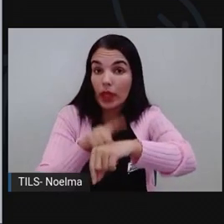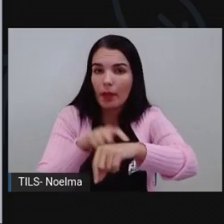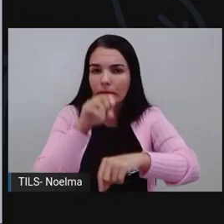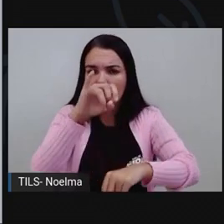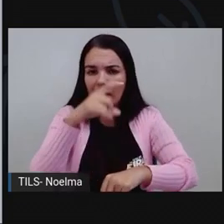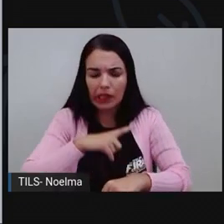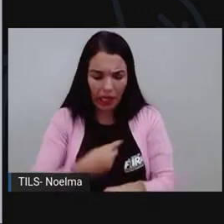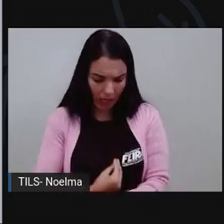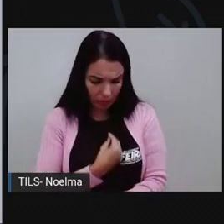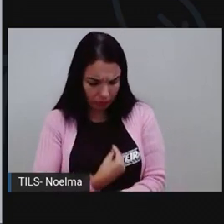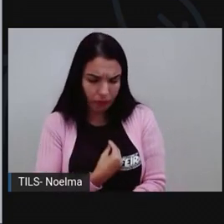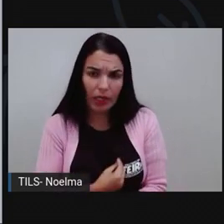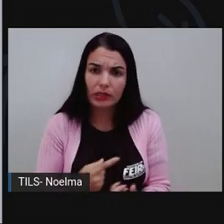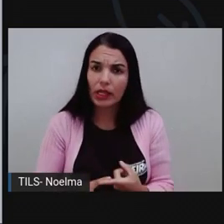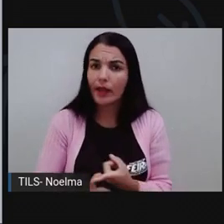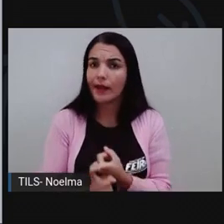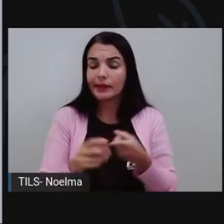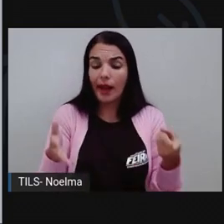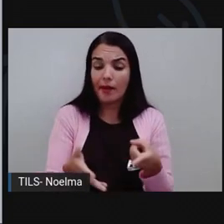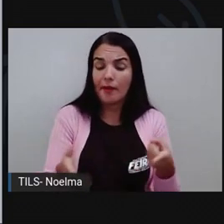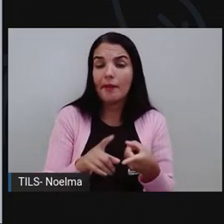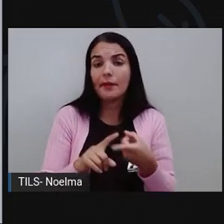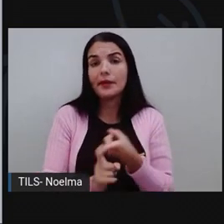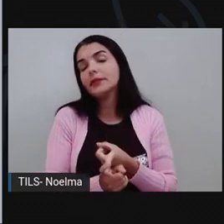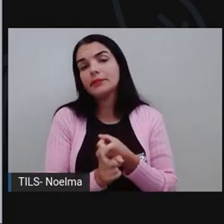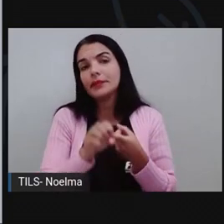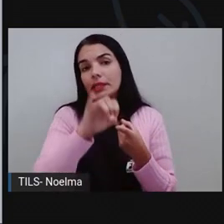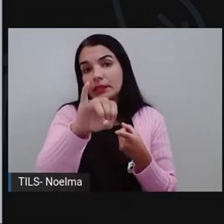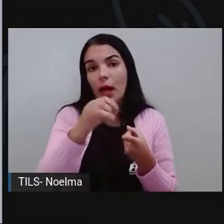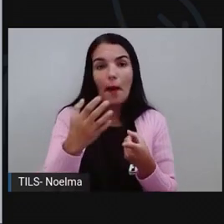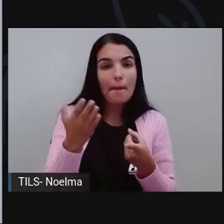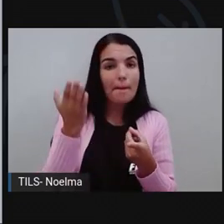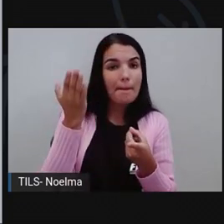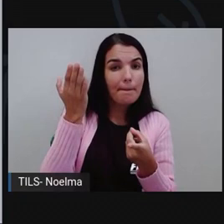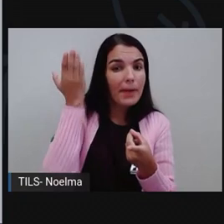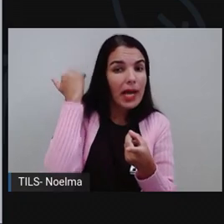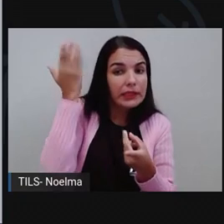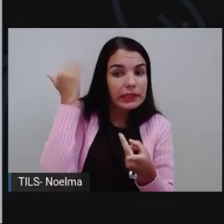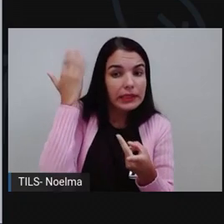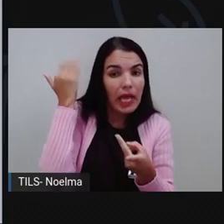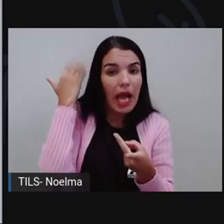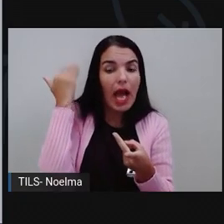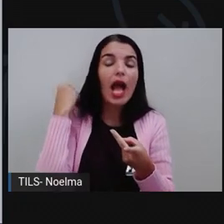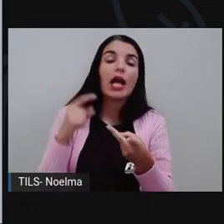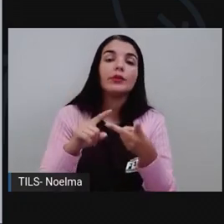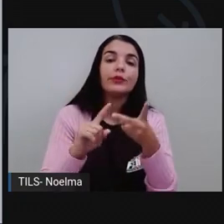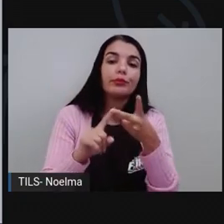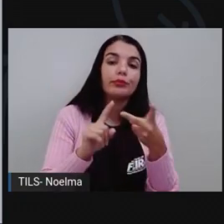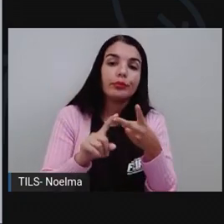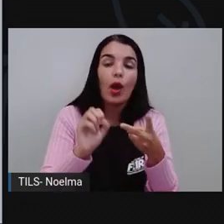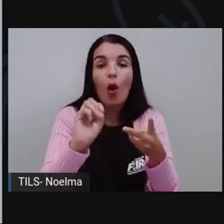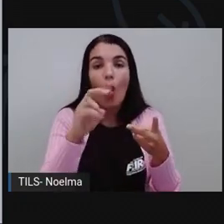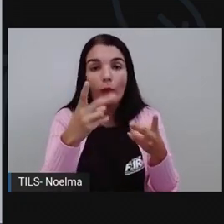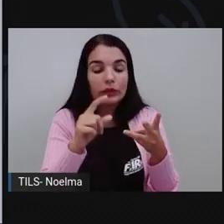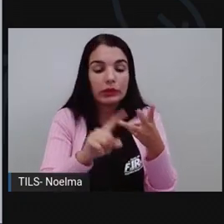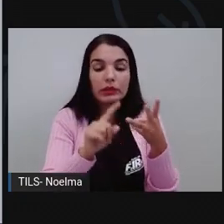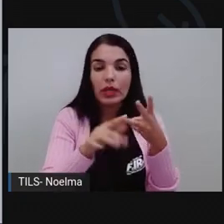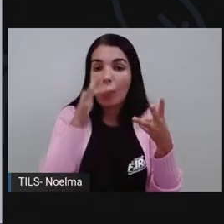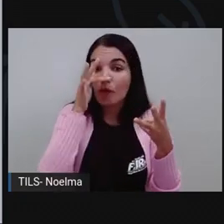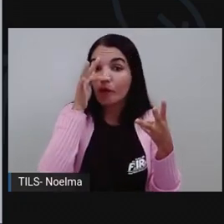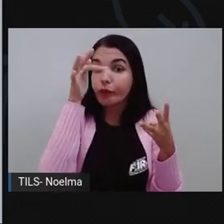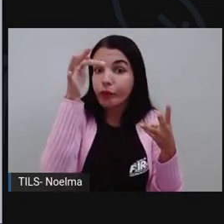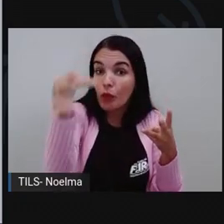presente, que é o momento atual. Ou se está no pretérito, que é o que já passou. Ou futuro,